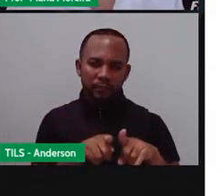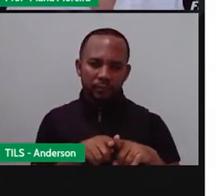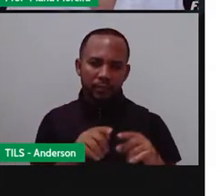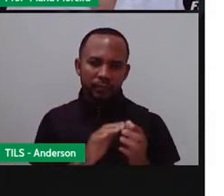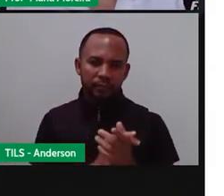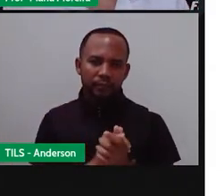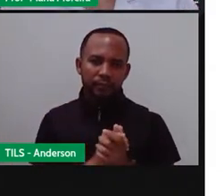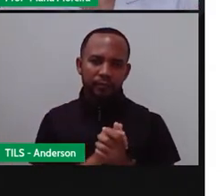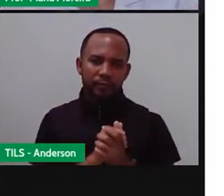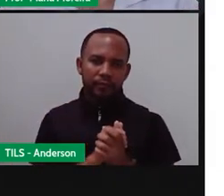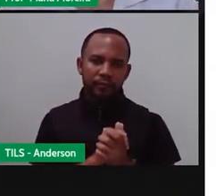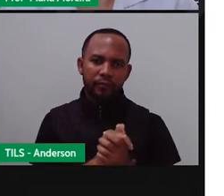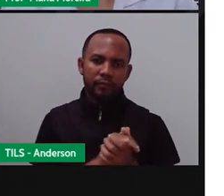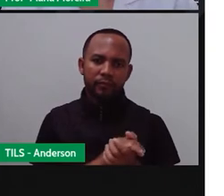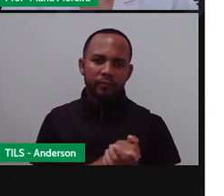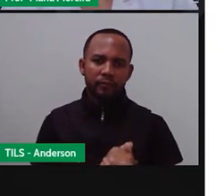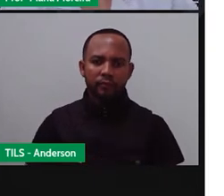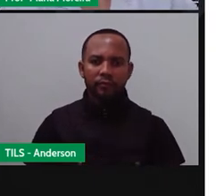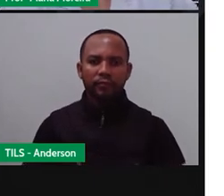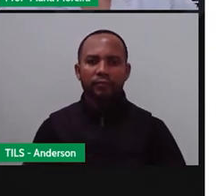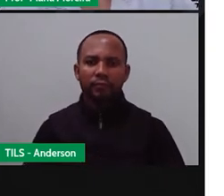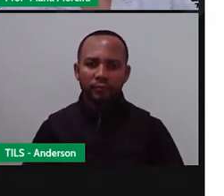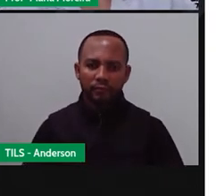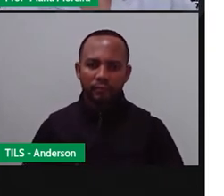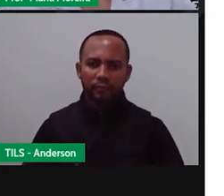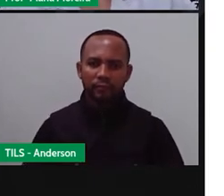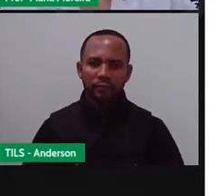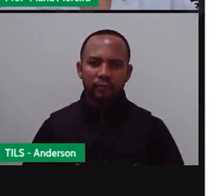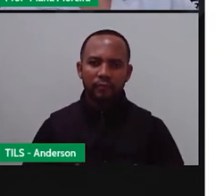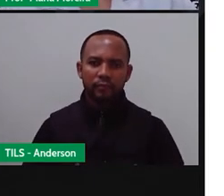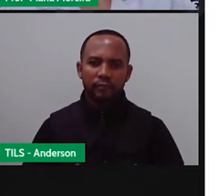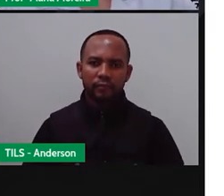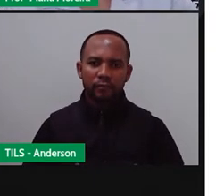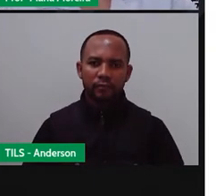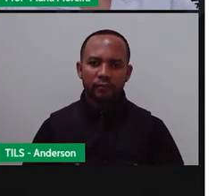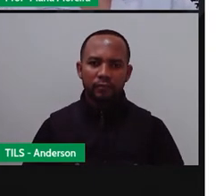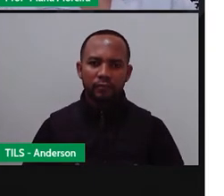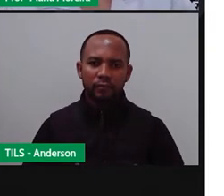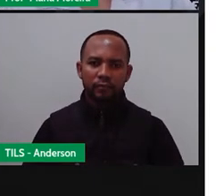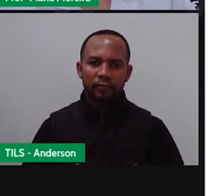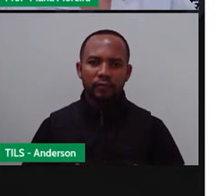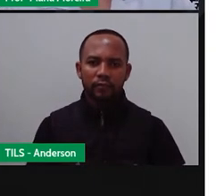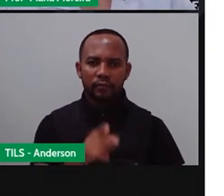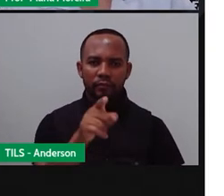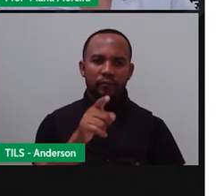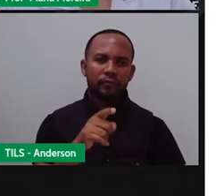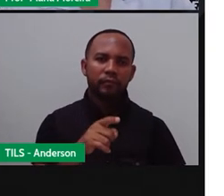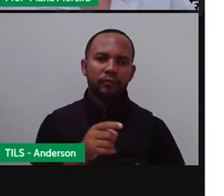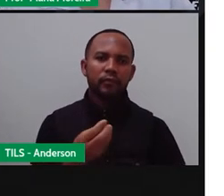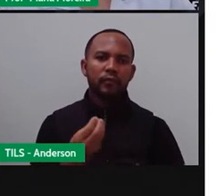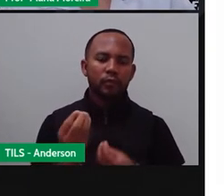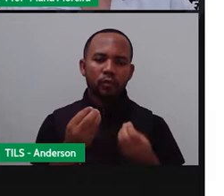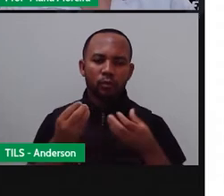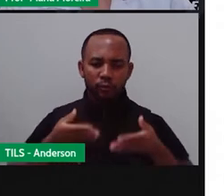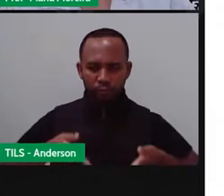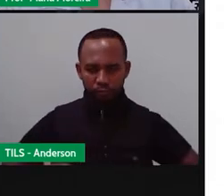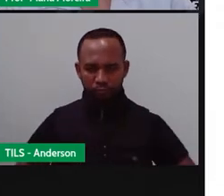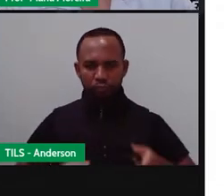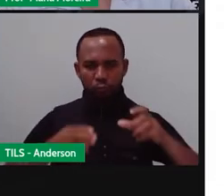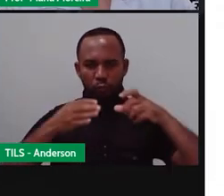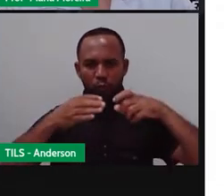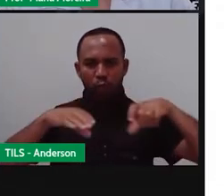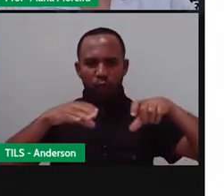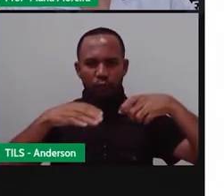Respirar, certo? Então, vamos seguindo aqui. Bom, os répteis, eles nascem de ovos, né?